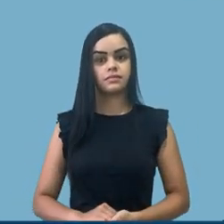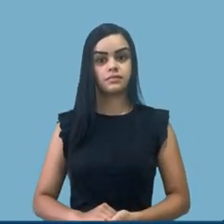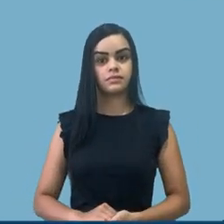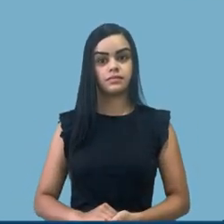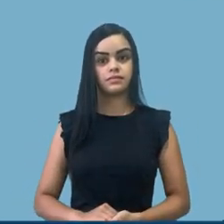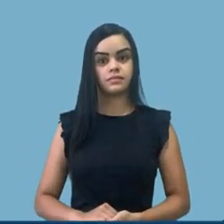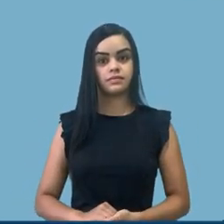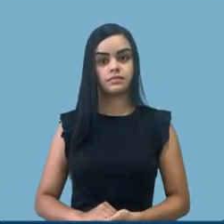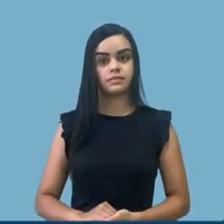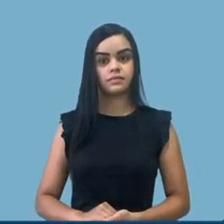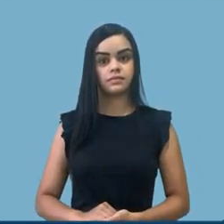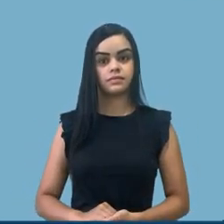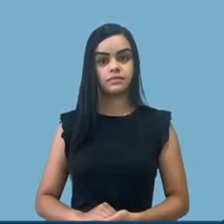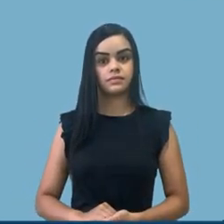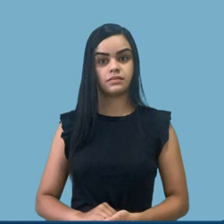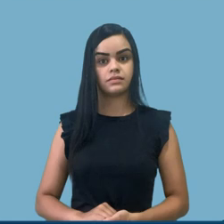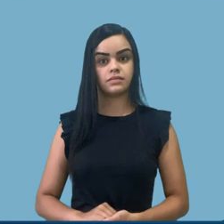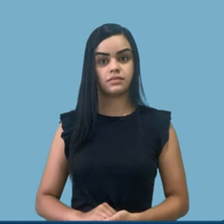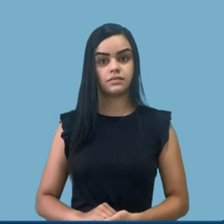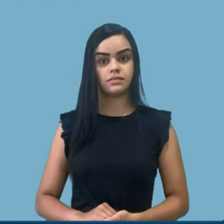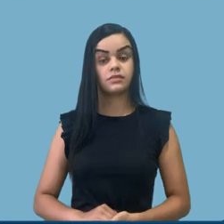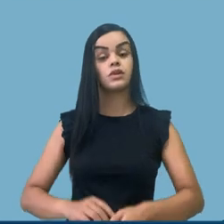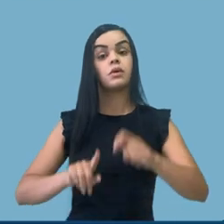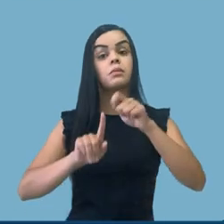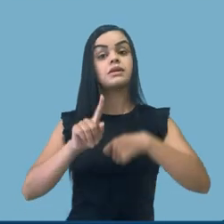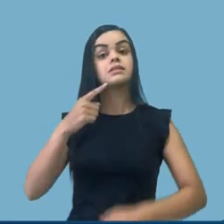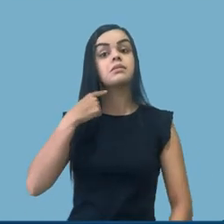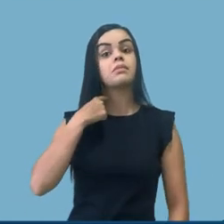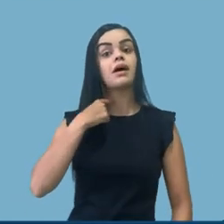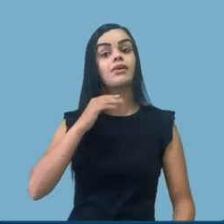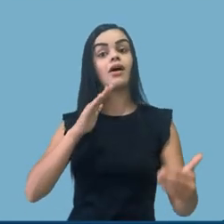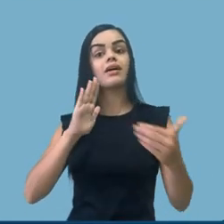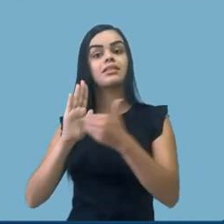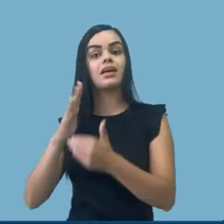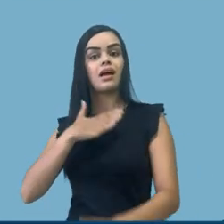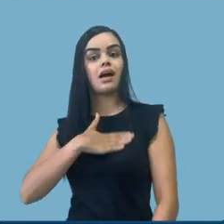E aí, nós estamos nos referindo ao período de maio, agosto de 2021.